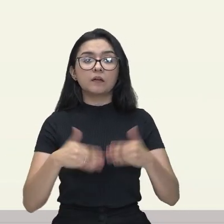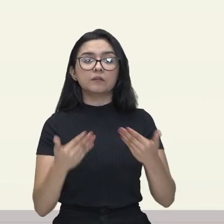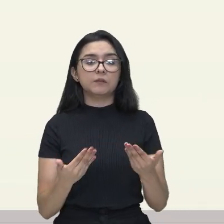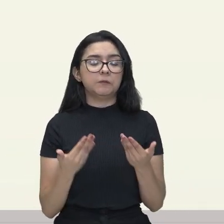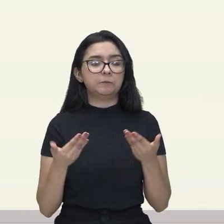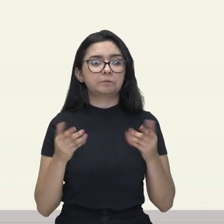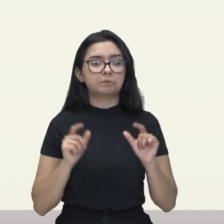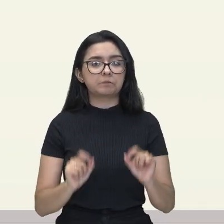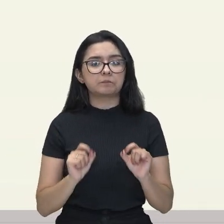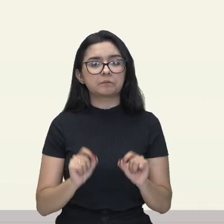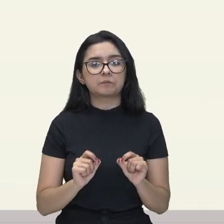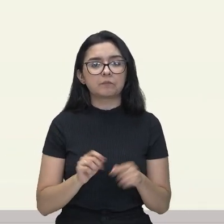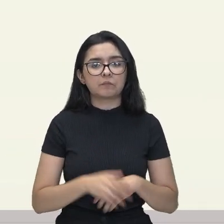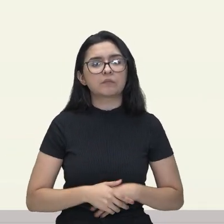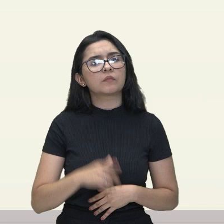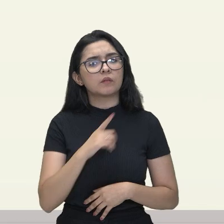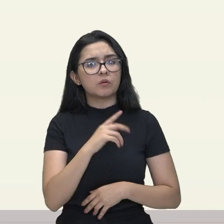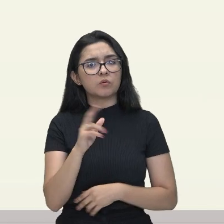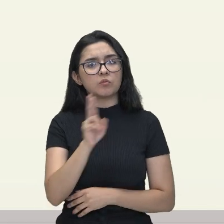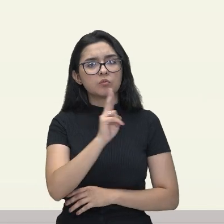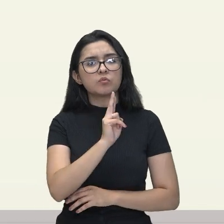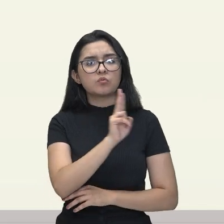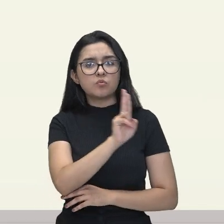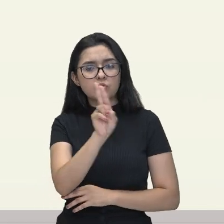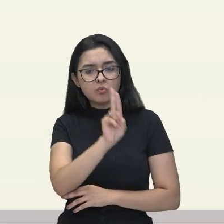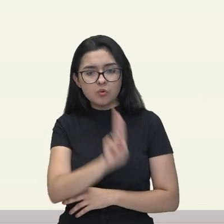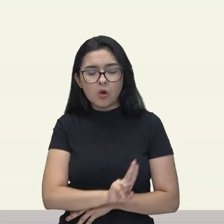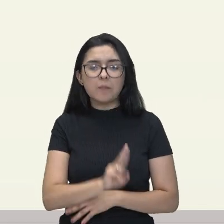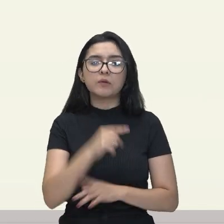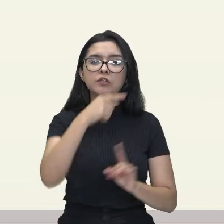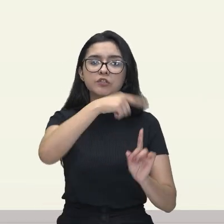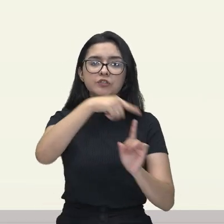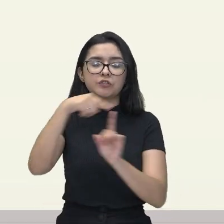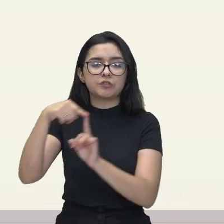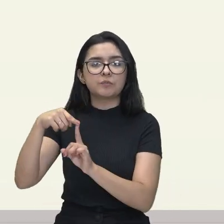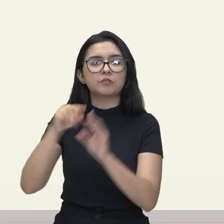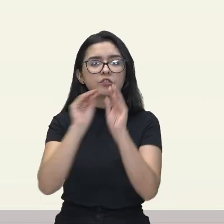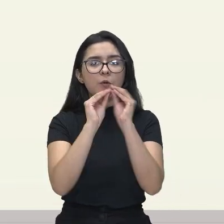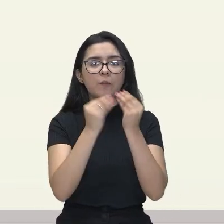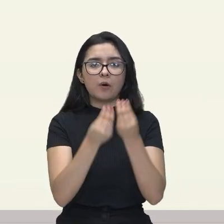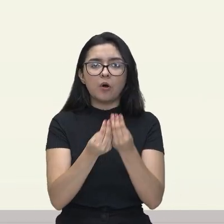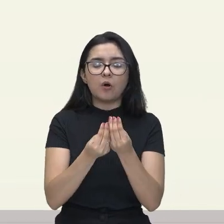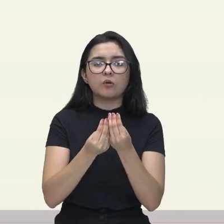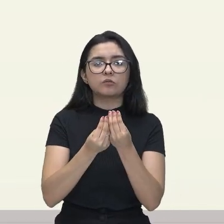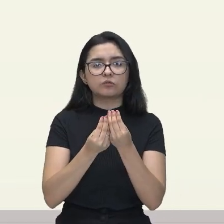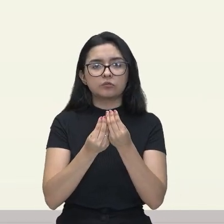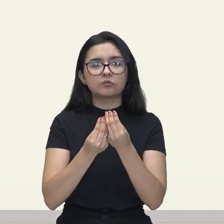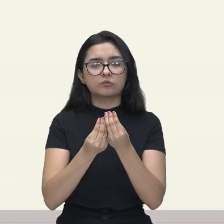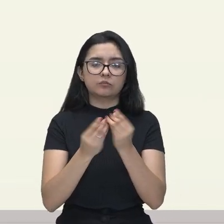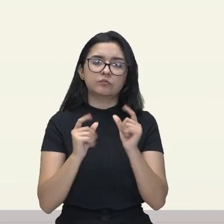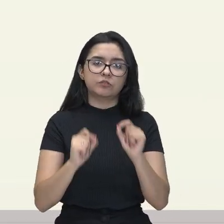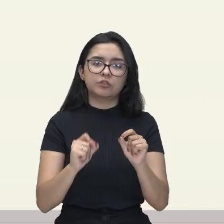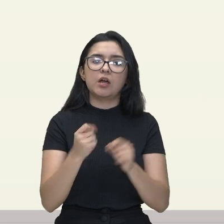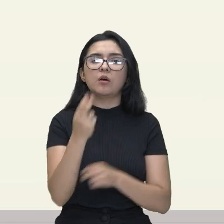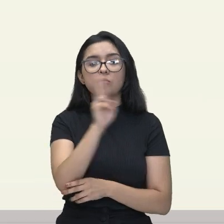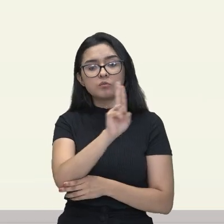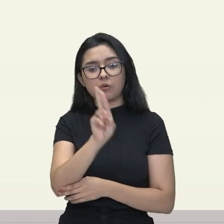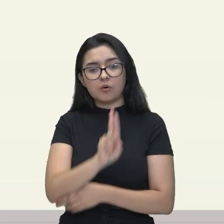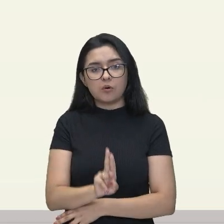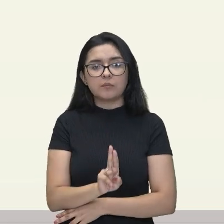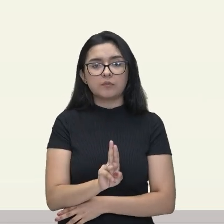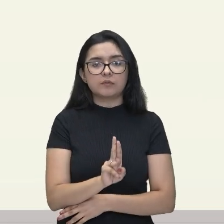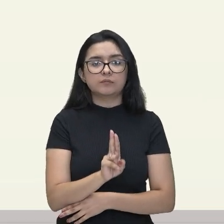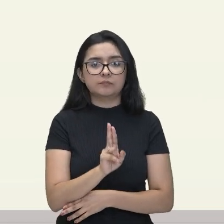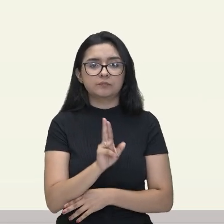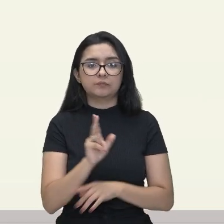dá nomes, né? A esses tipos de compostos orgânicos que sofrem